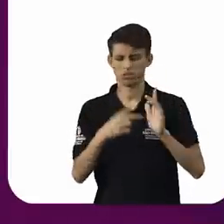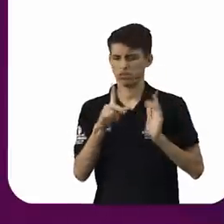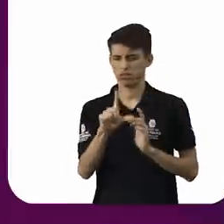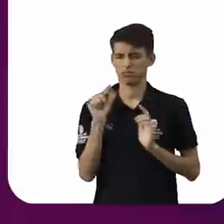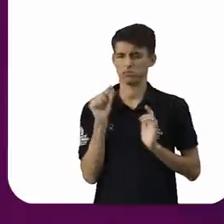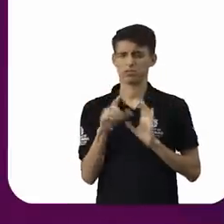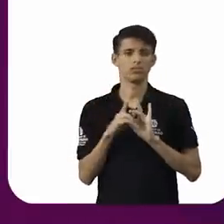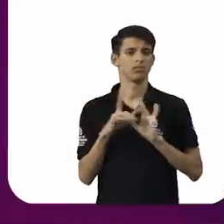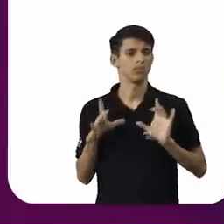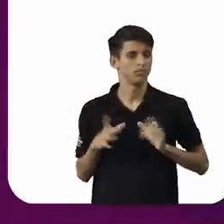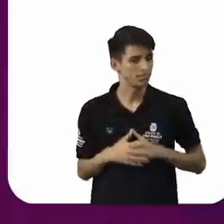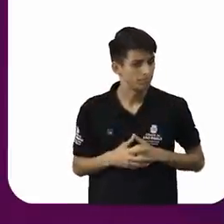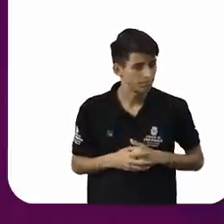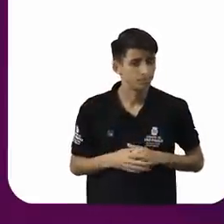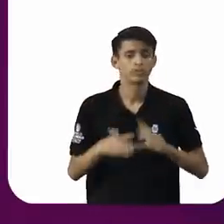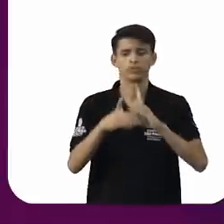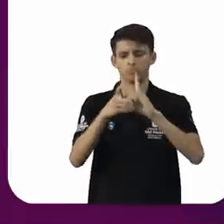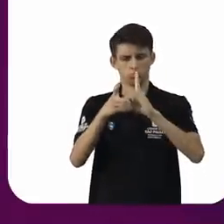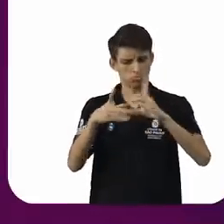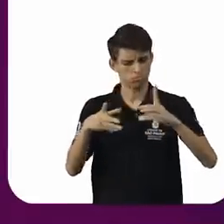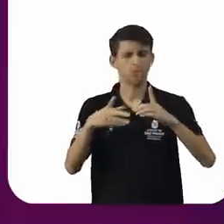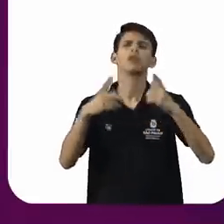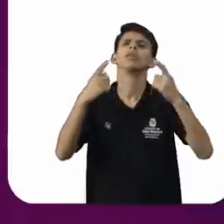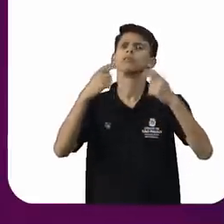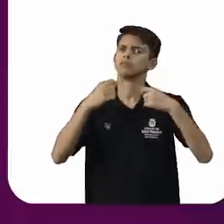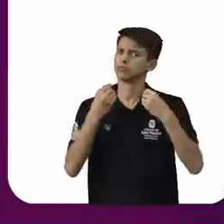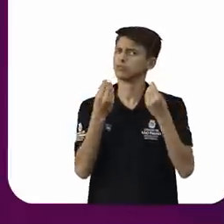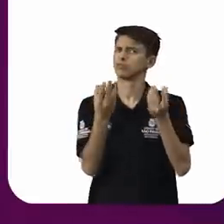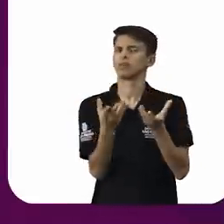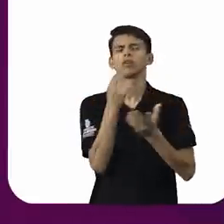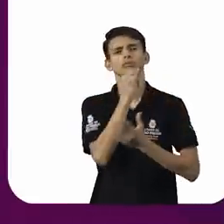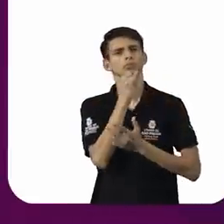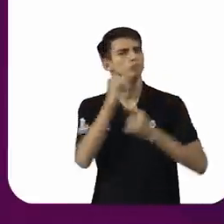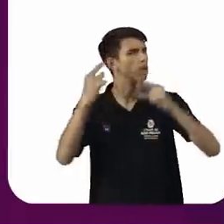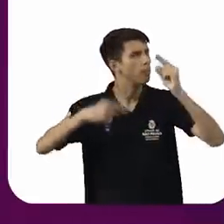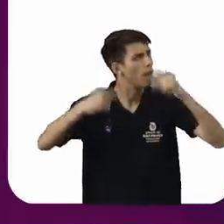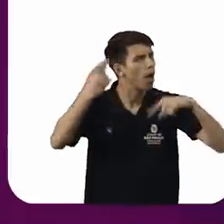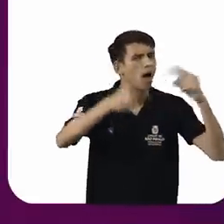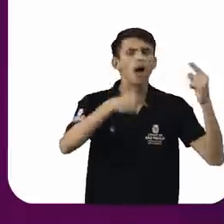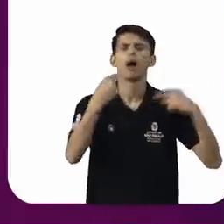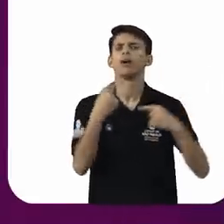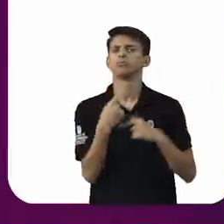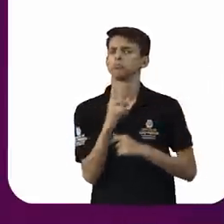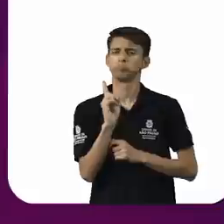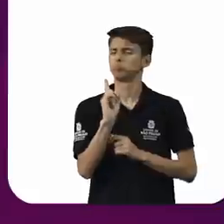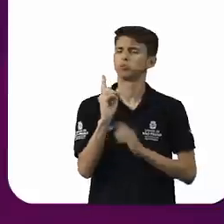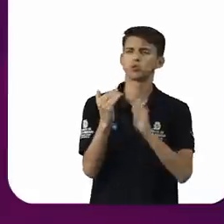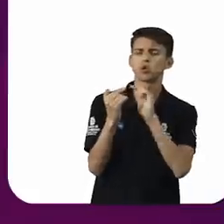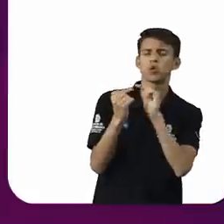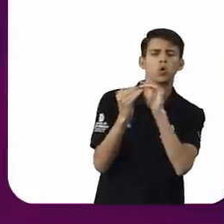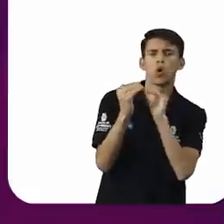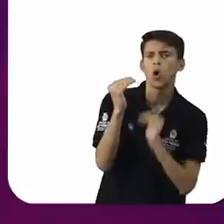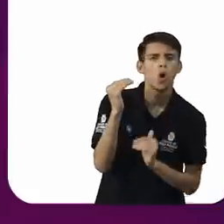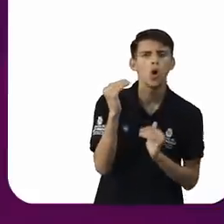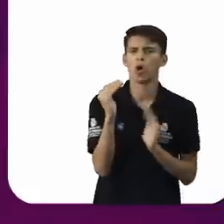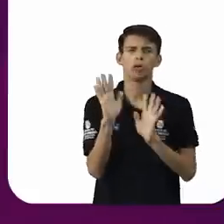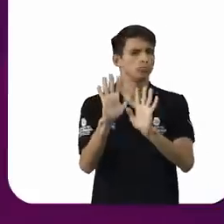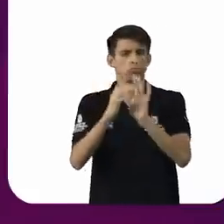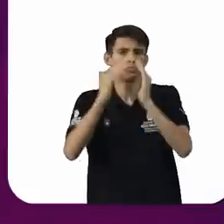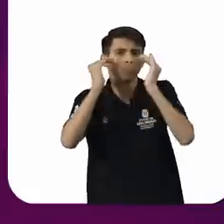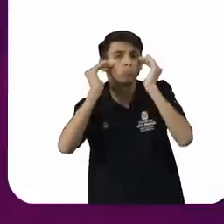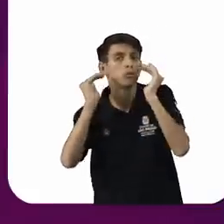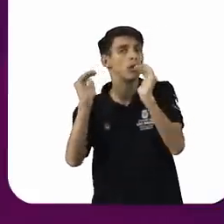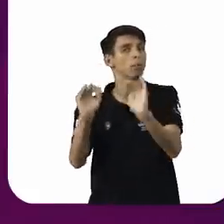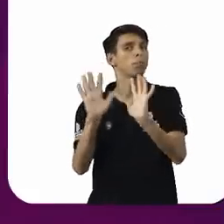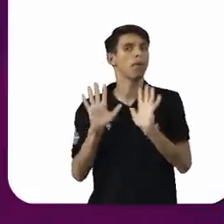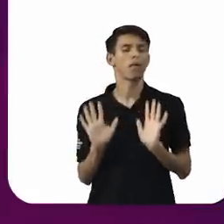A democracia pressupõe debate, sim, ela pressupõe debate, ela pressupõe discordância, sim, a democracia pressupõe.